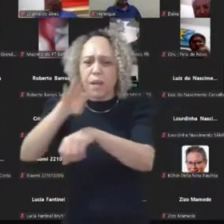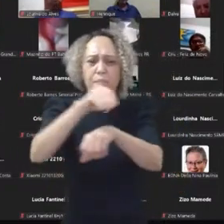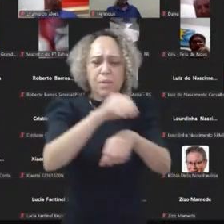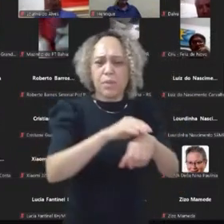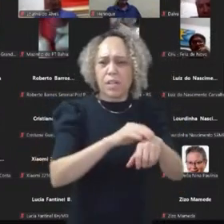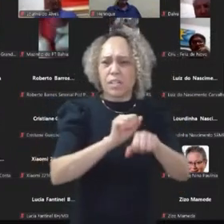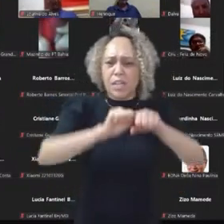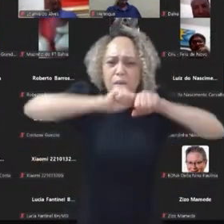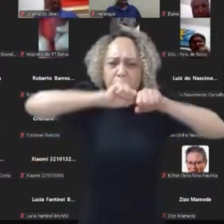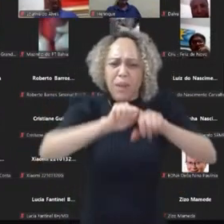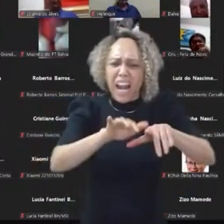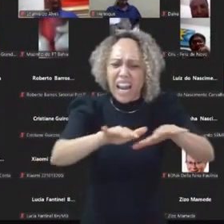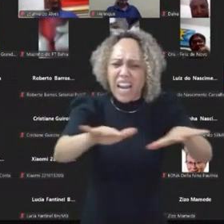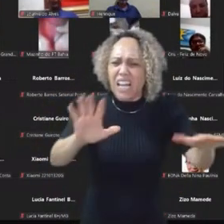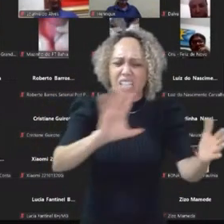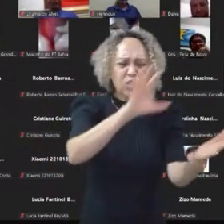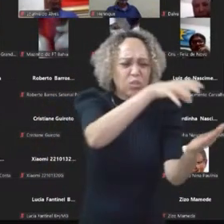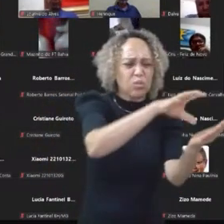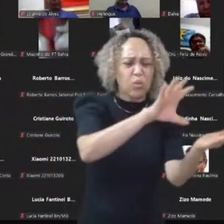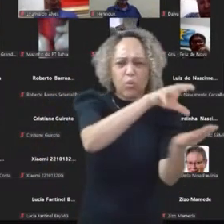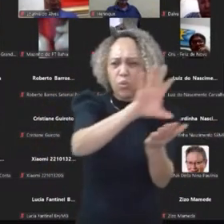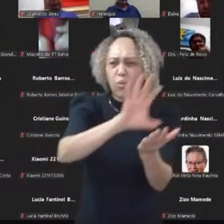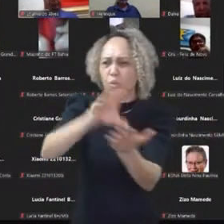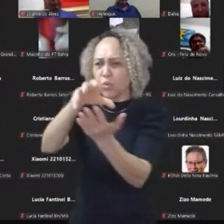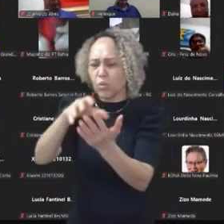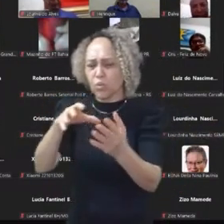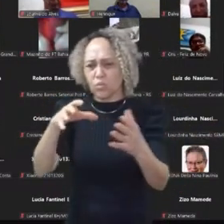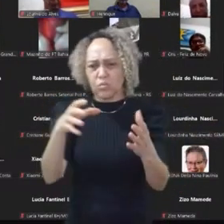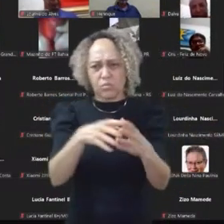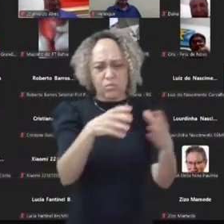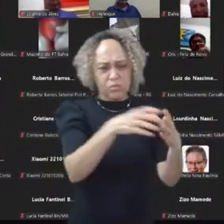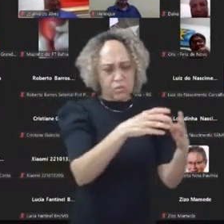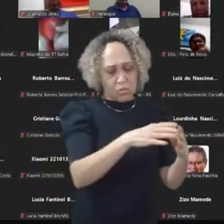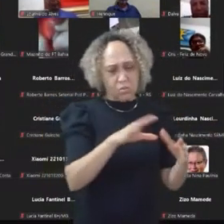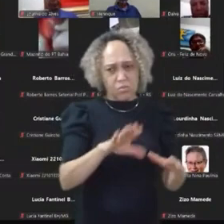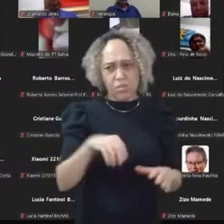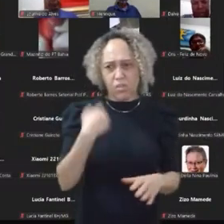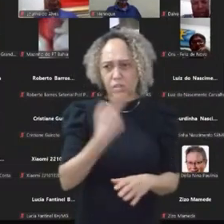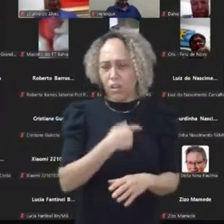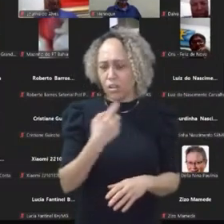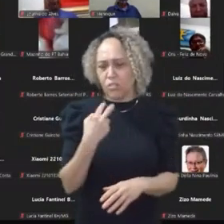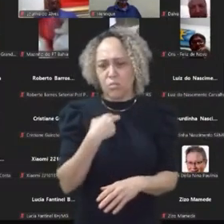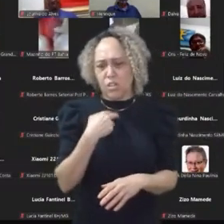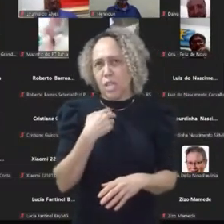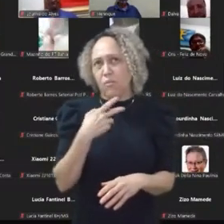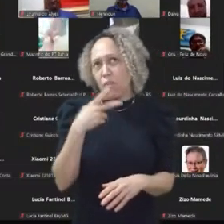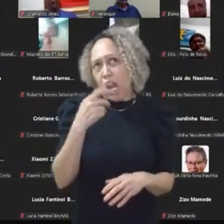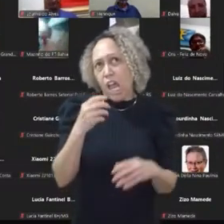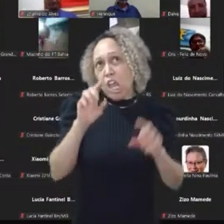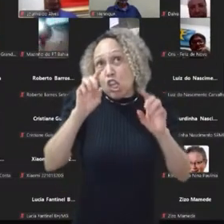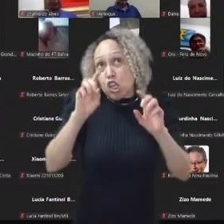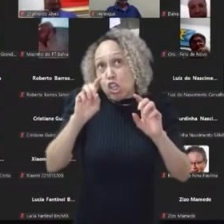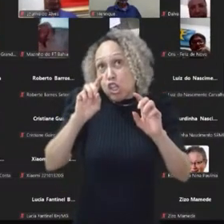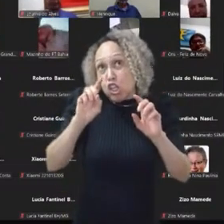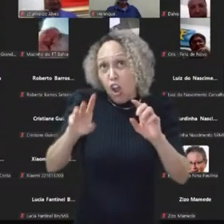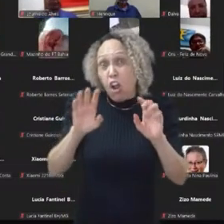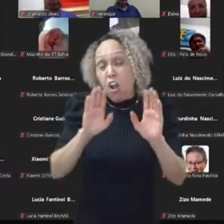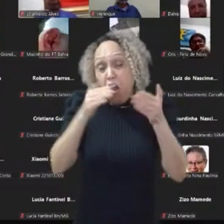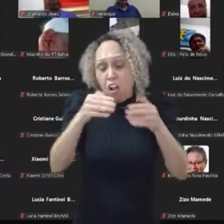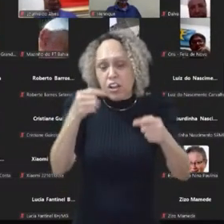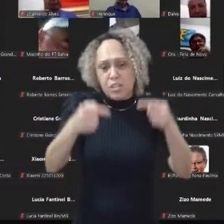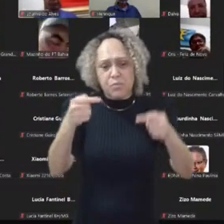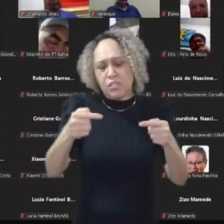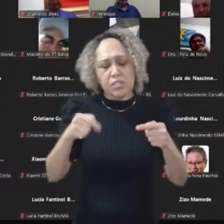em todos os nichos, a gente não pode só falar de política, às vezes, quando você quer alguma coisa, você tem que ir pouco a pouco,